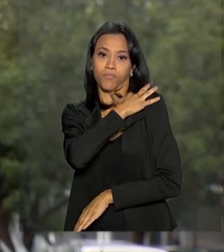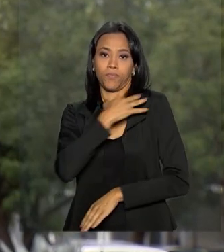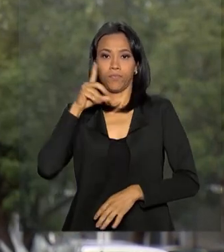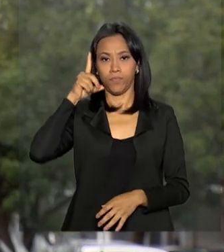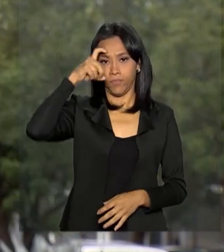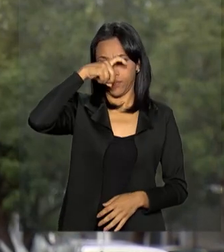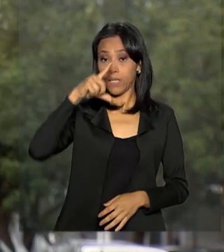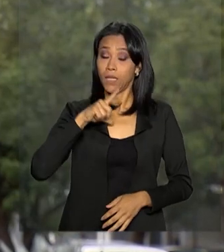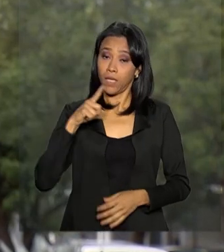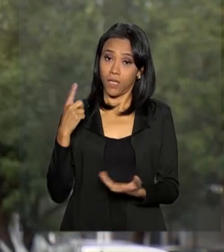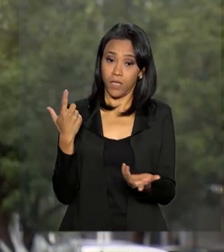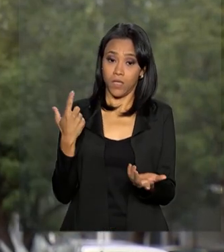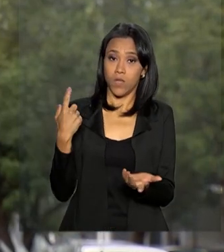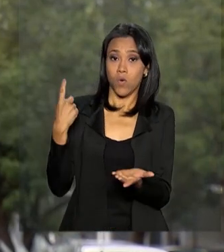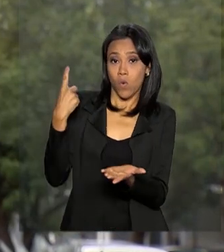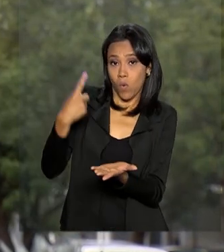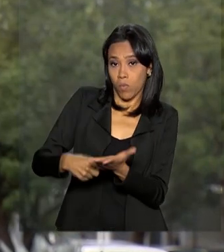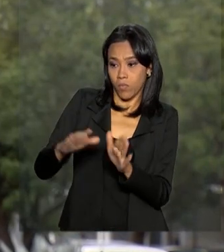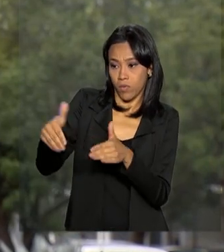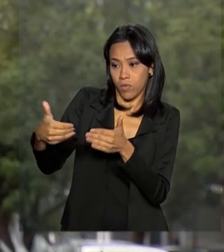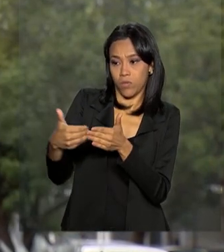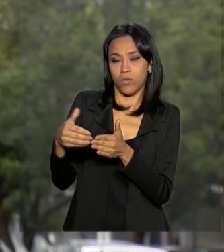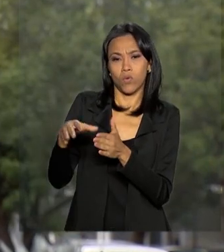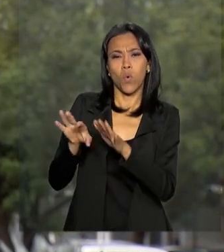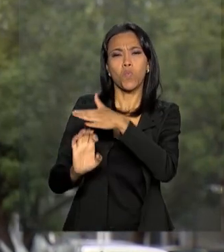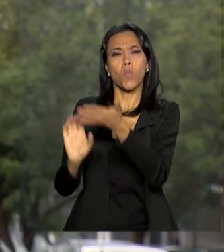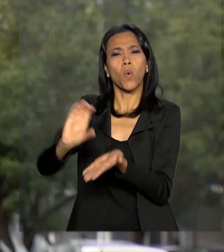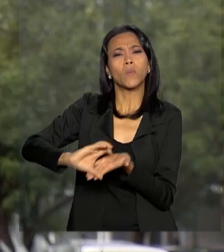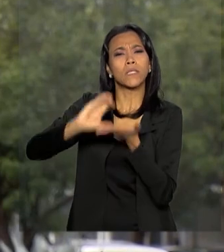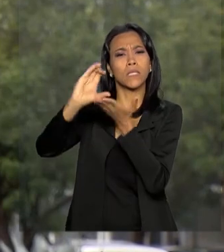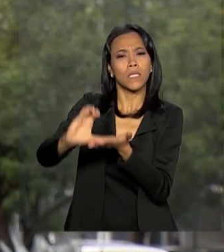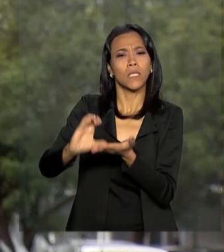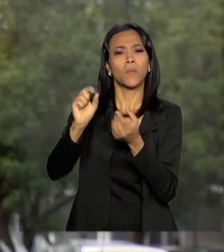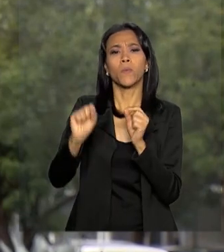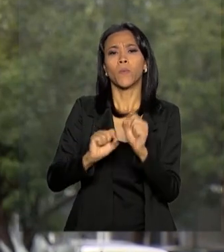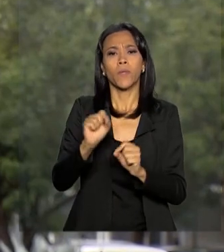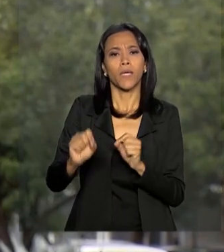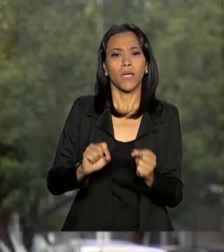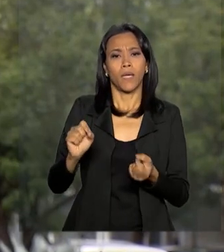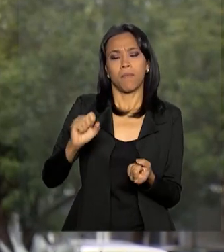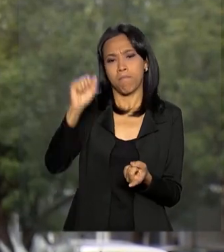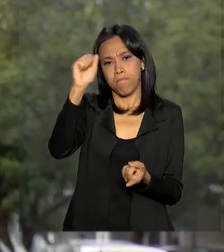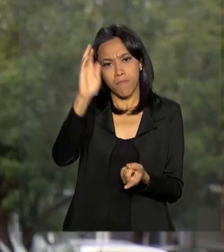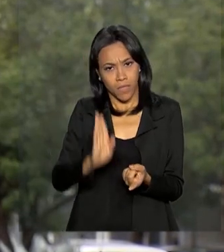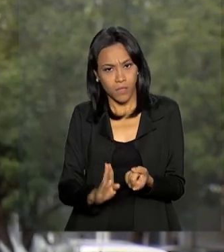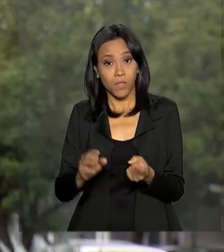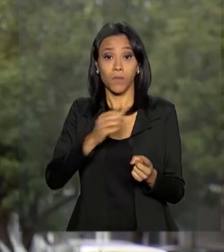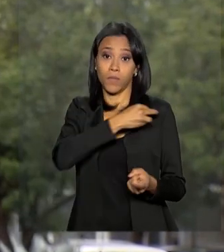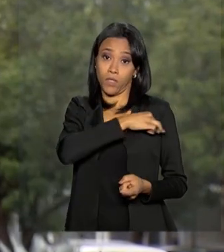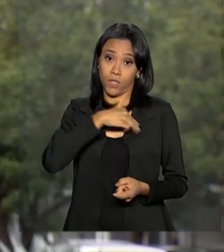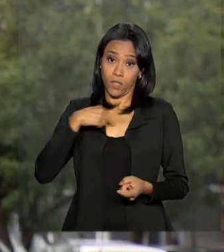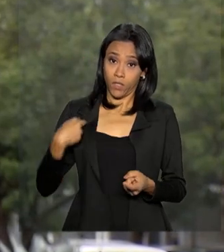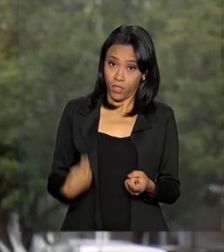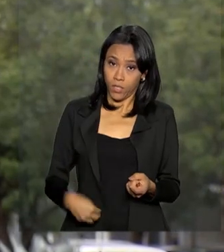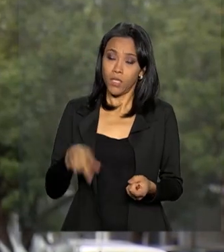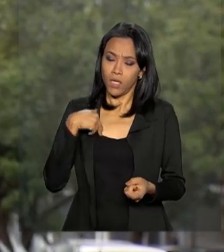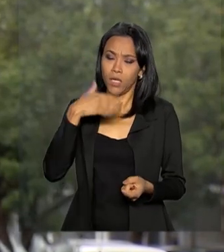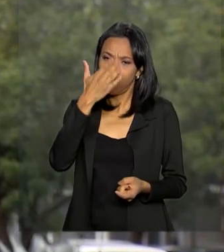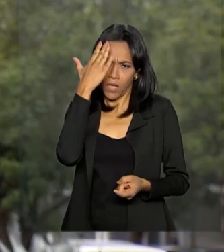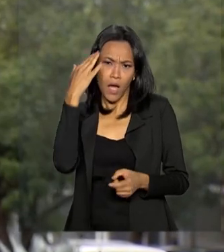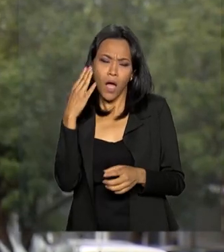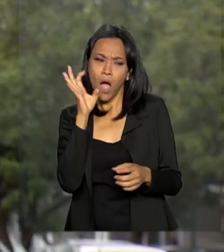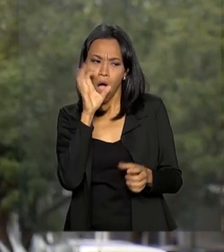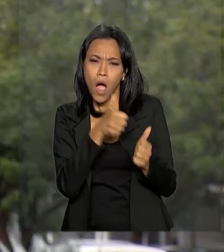ele está em uma agenda com o Conselho Empresarial Brasil-China e também acompanha as informações sobre essa tragédia no